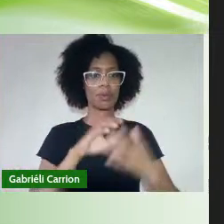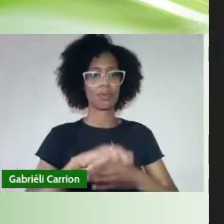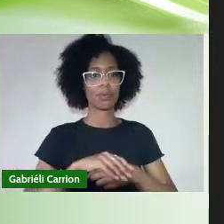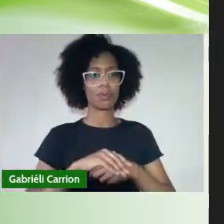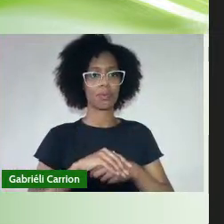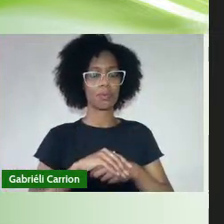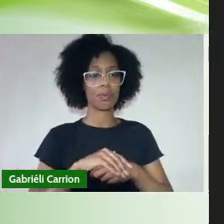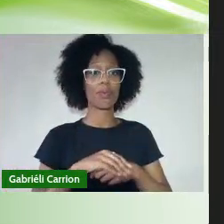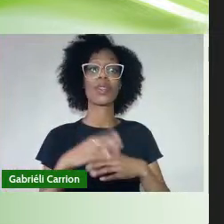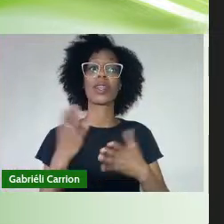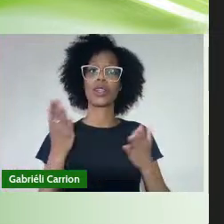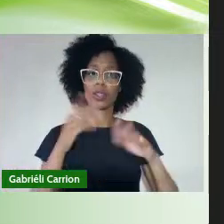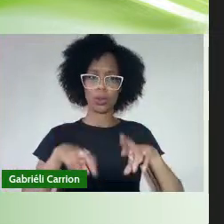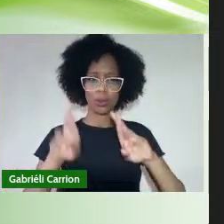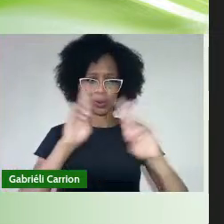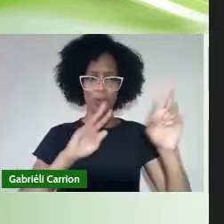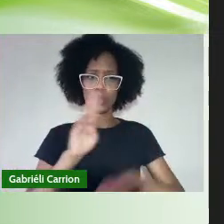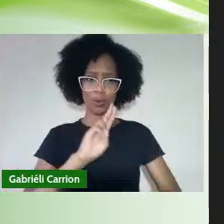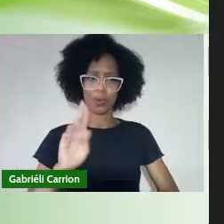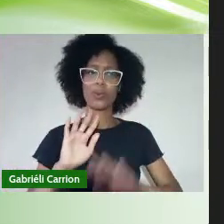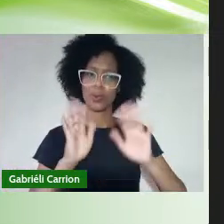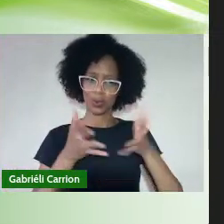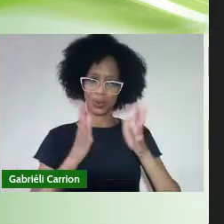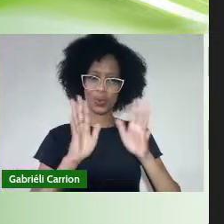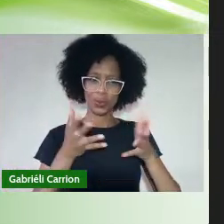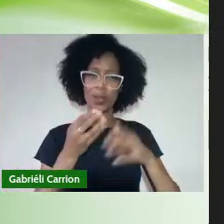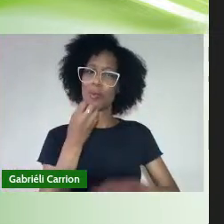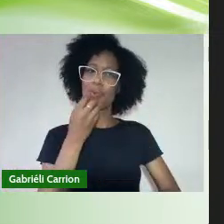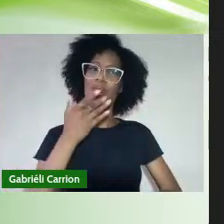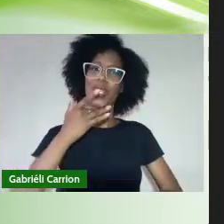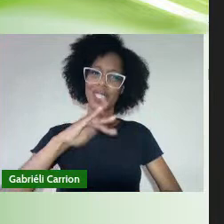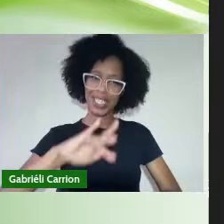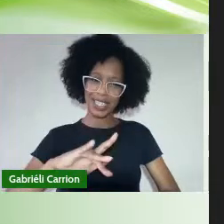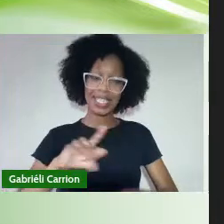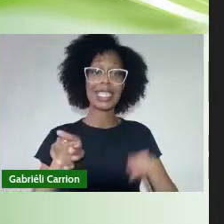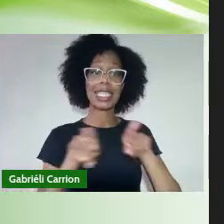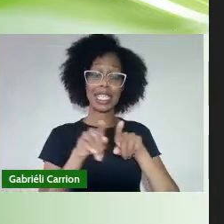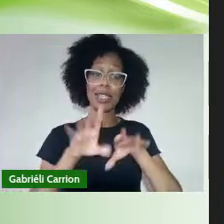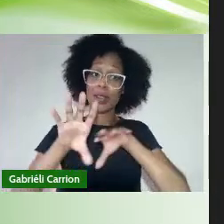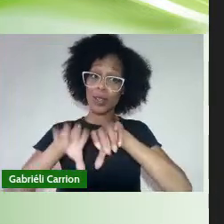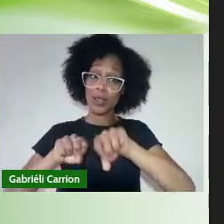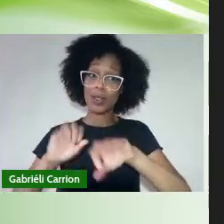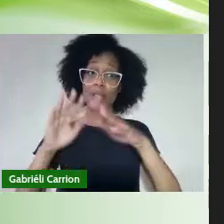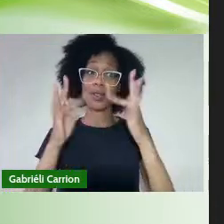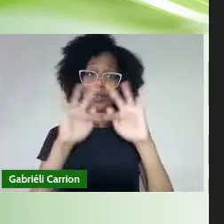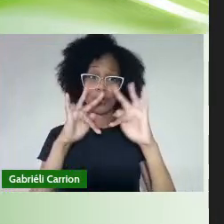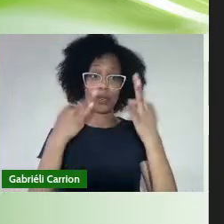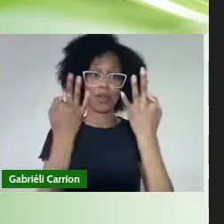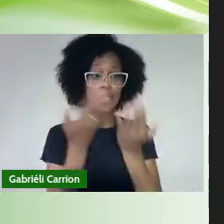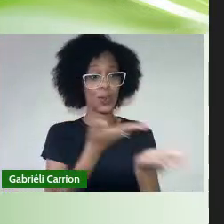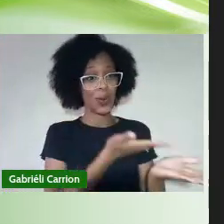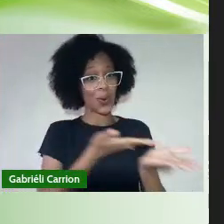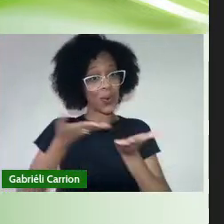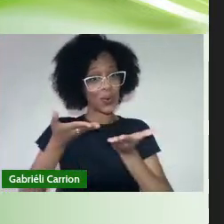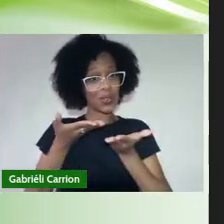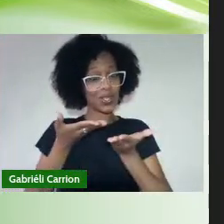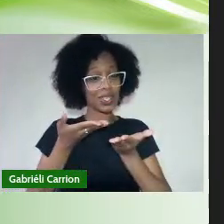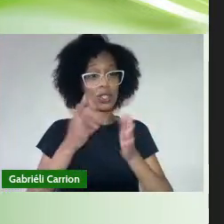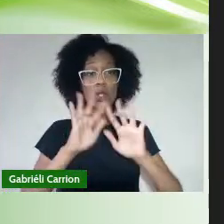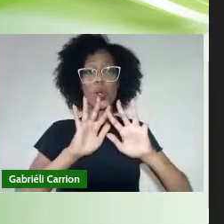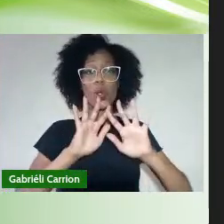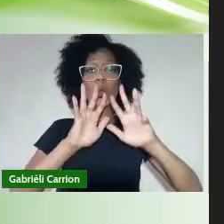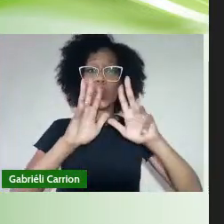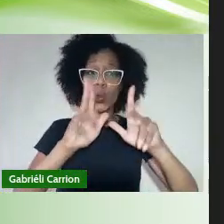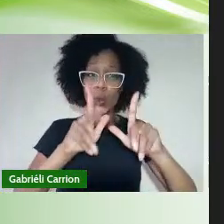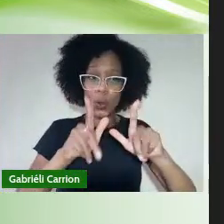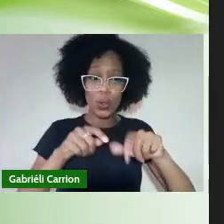Autoridades já nominadas pelo protocolo, boa tarde. Graduandos, familiares, convidados e todos que nos